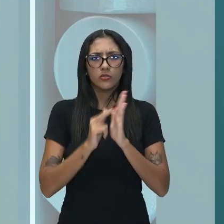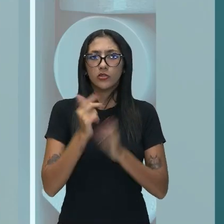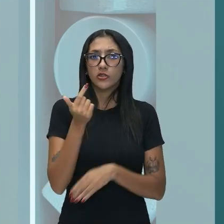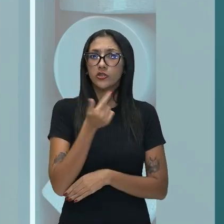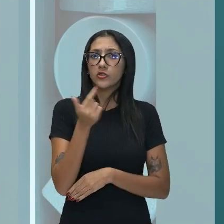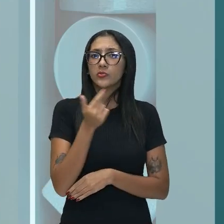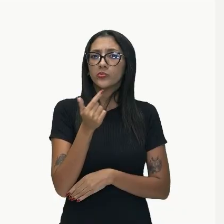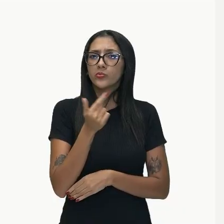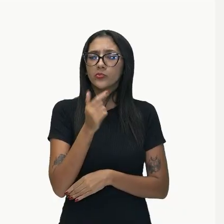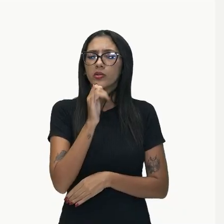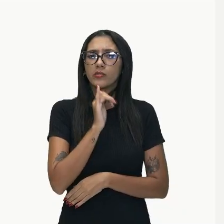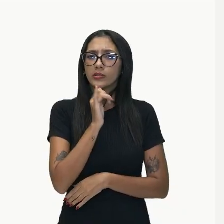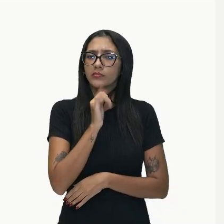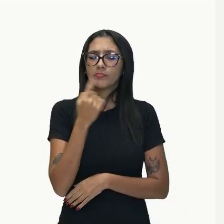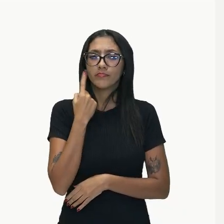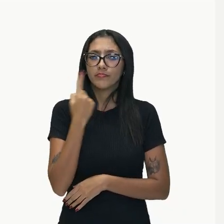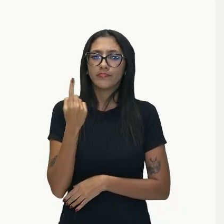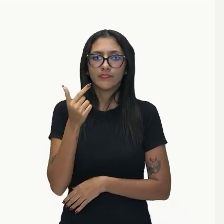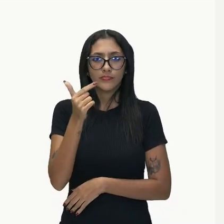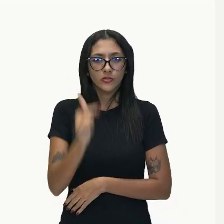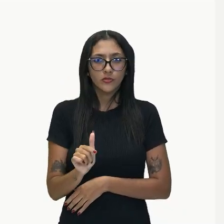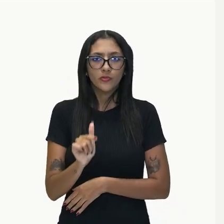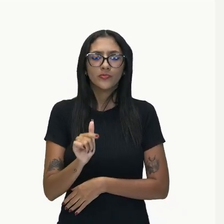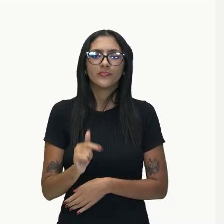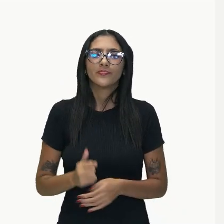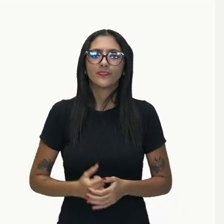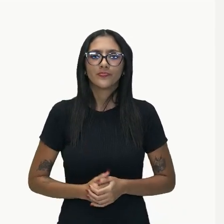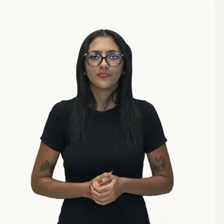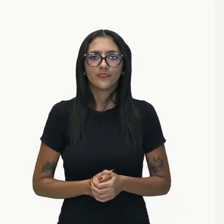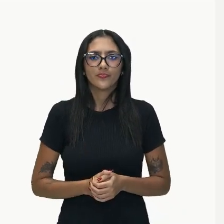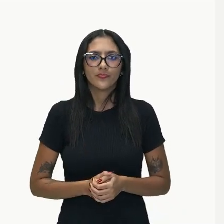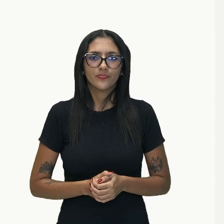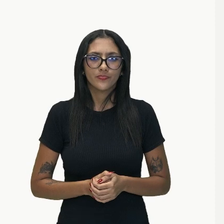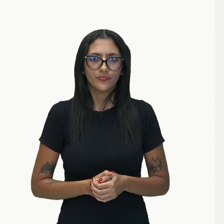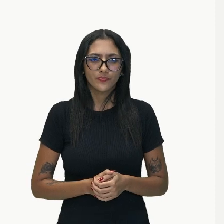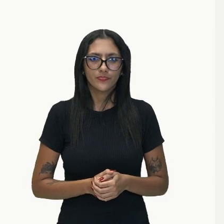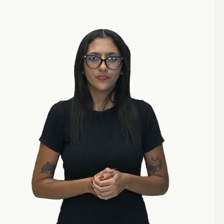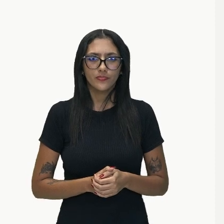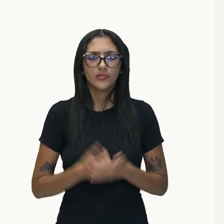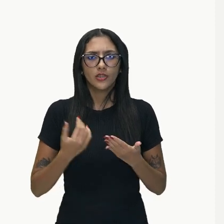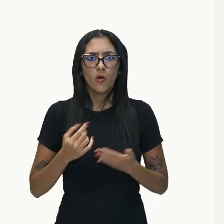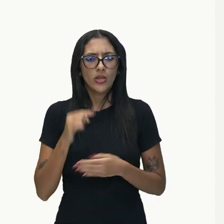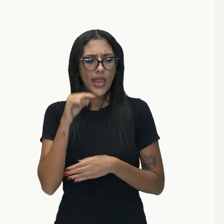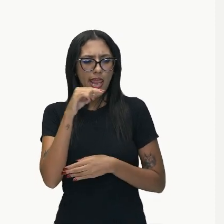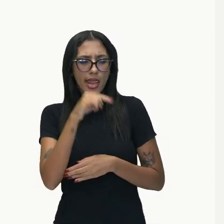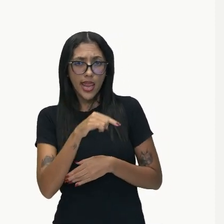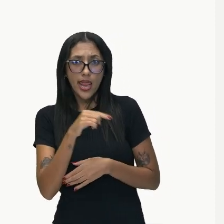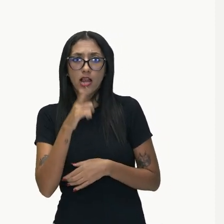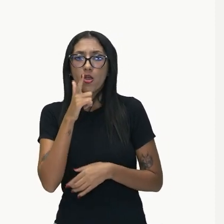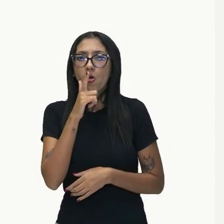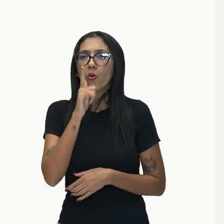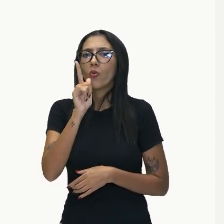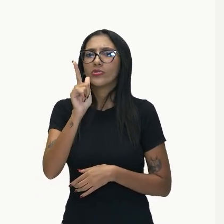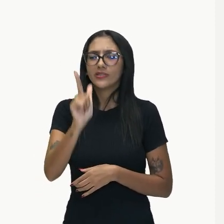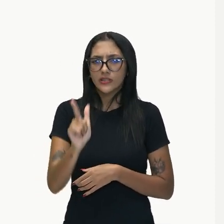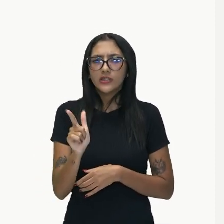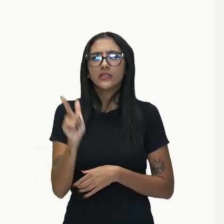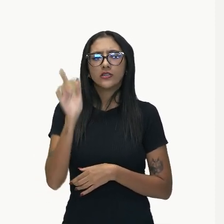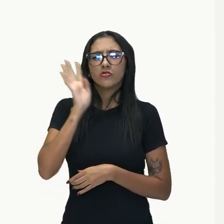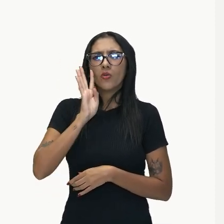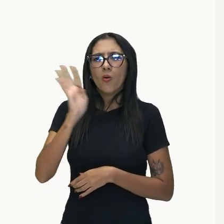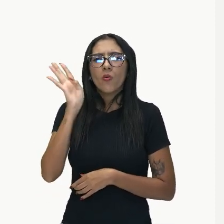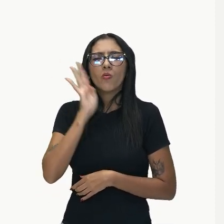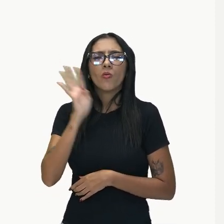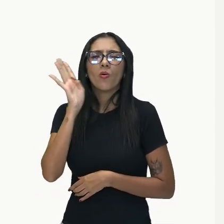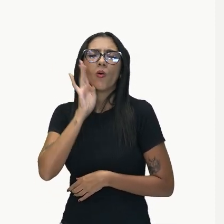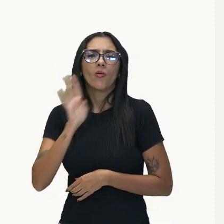colocando aí para vocês mais uma vez, percebam que ele conquiste muitos sonhos, é o nosso predicativo.